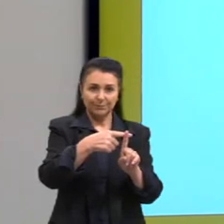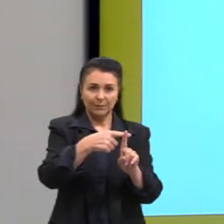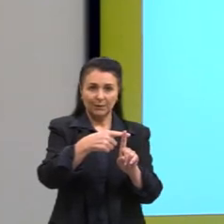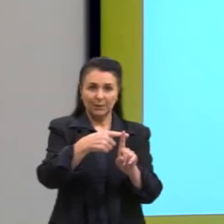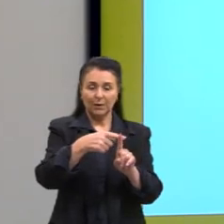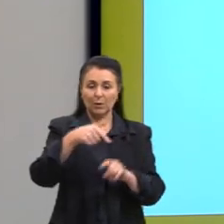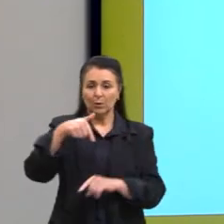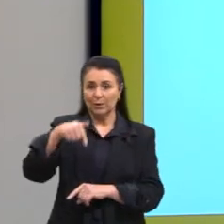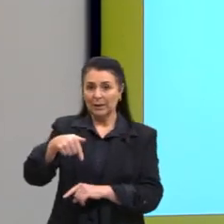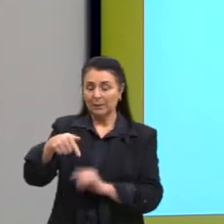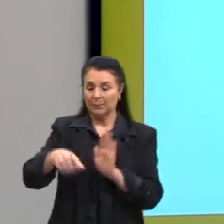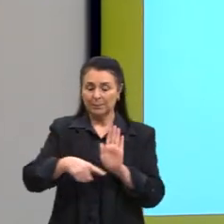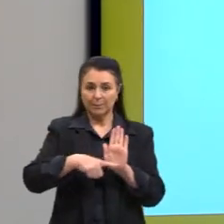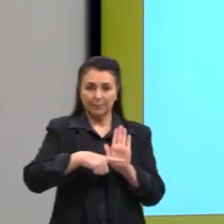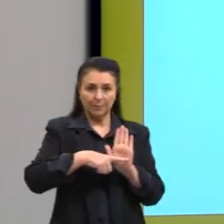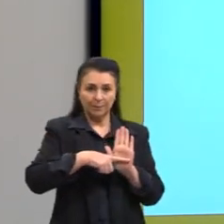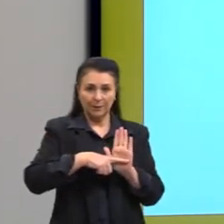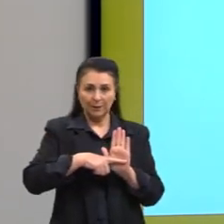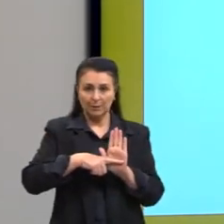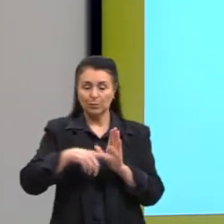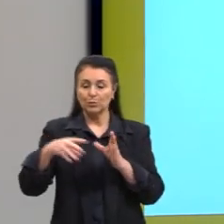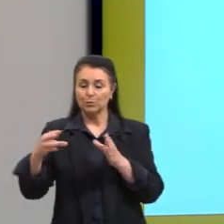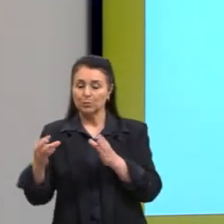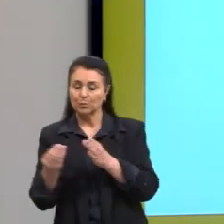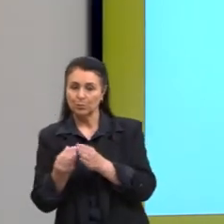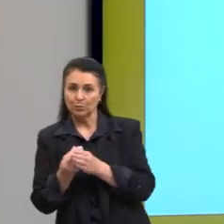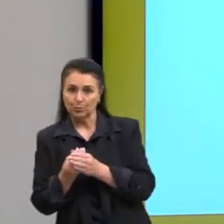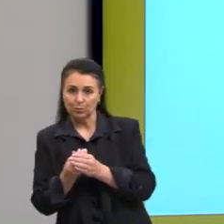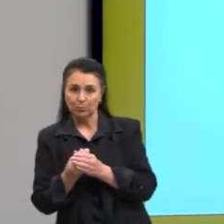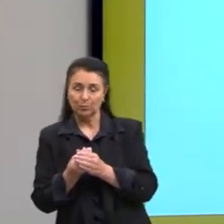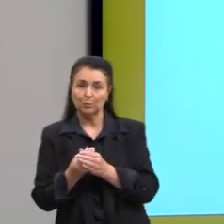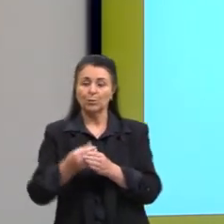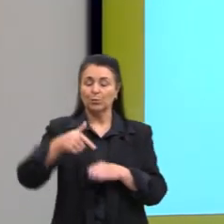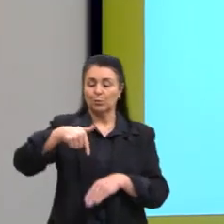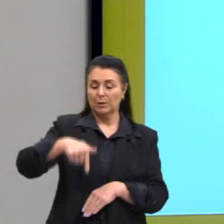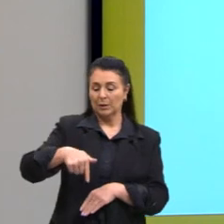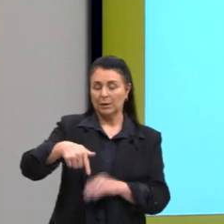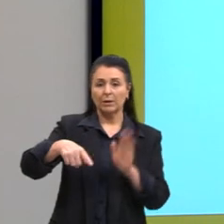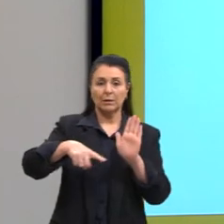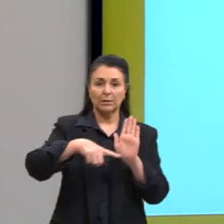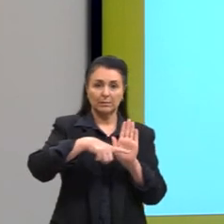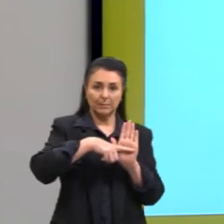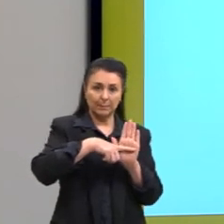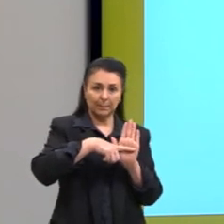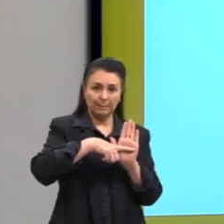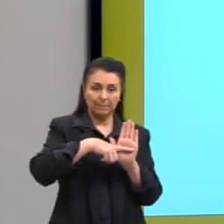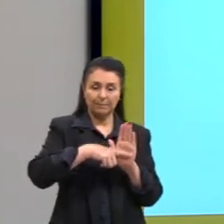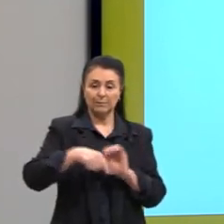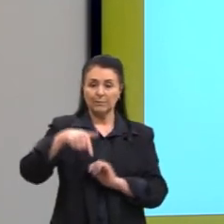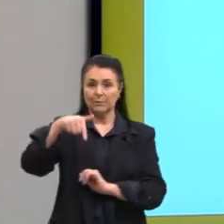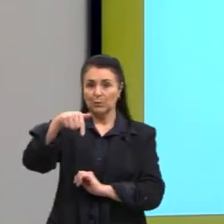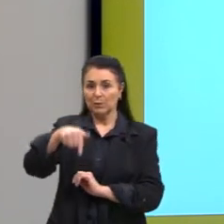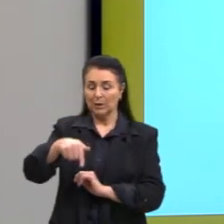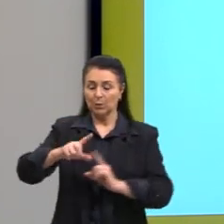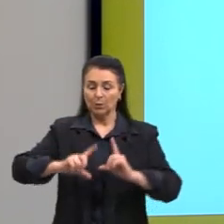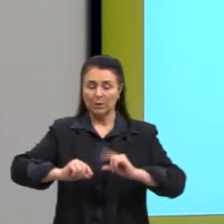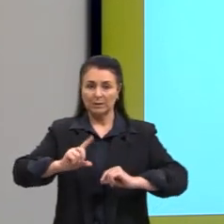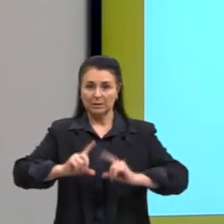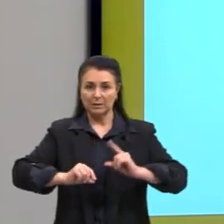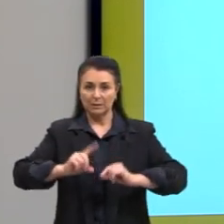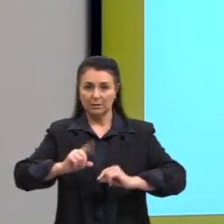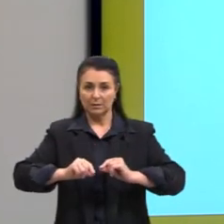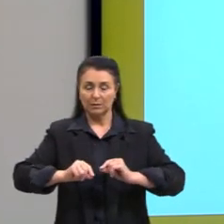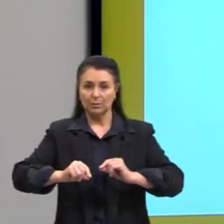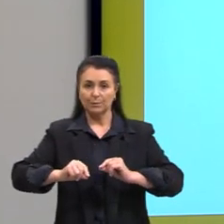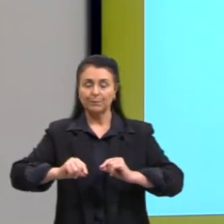aqui com menos, é o conjunto dos números racionais negativos. Esse Q com asterisco, então, é o